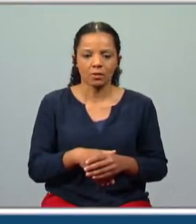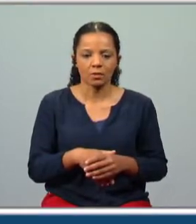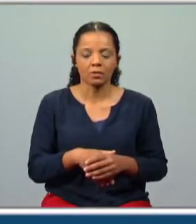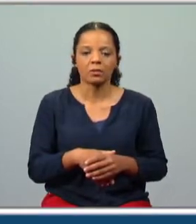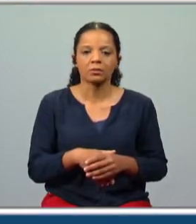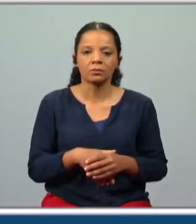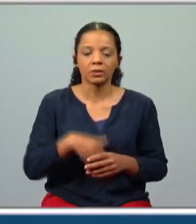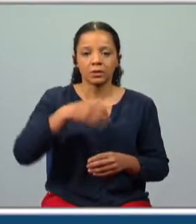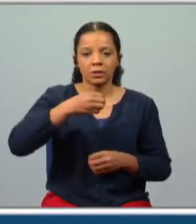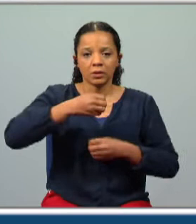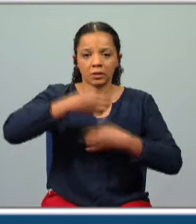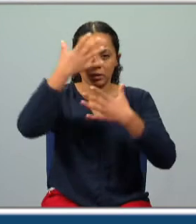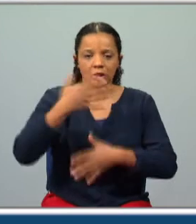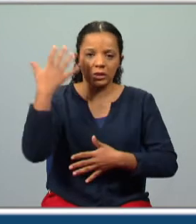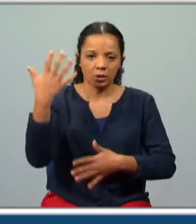Cinco dias depois.